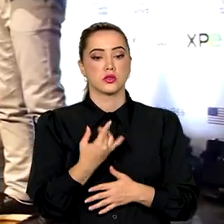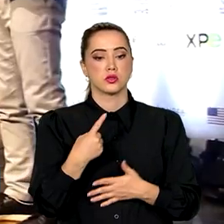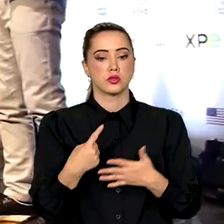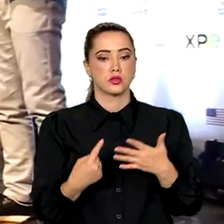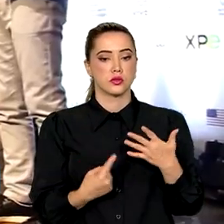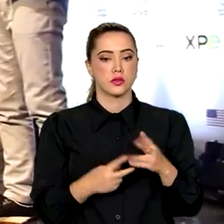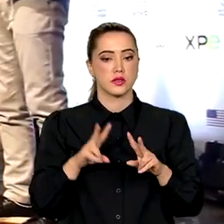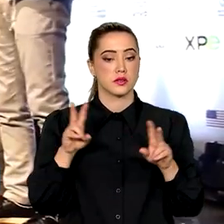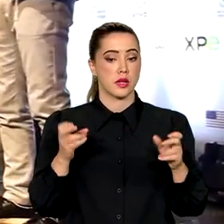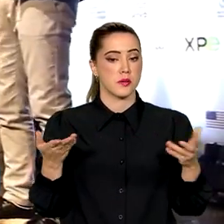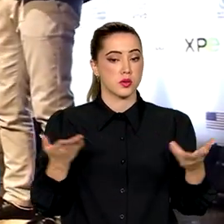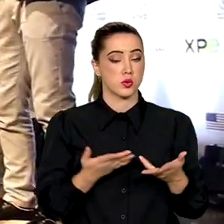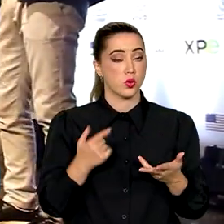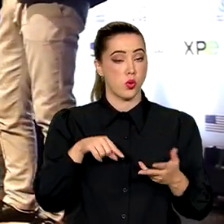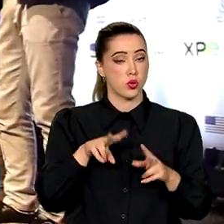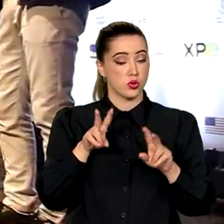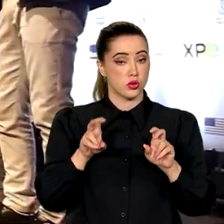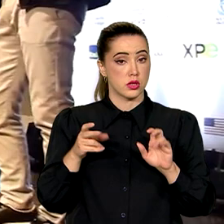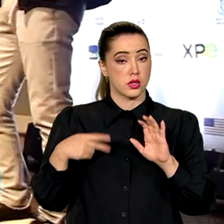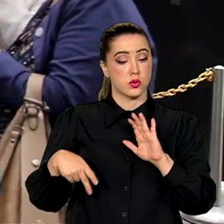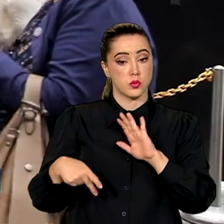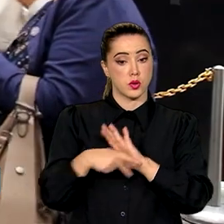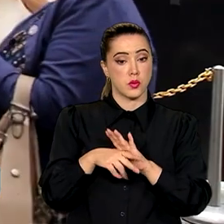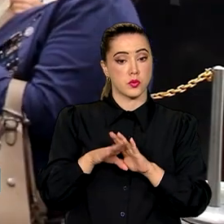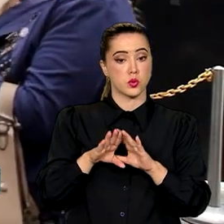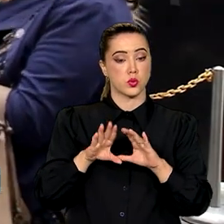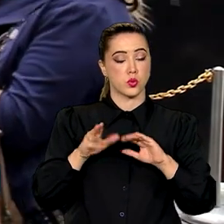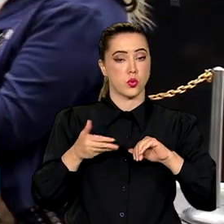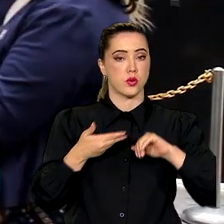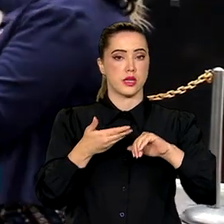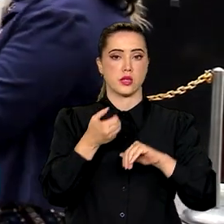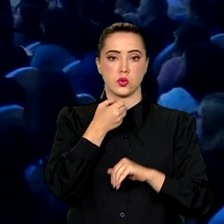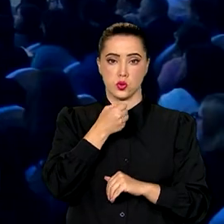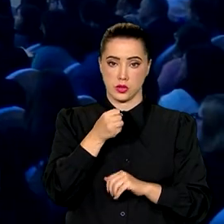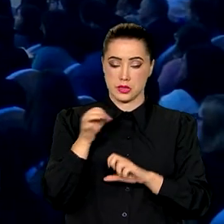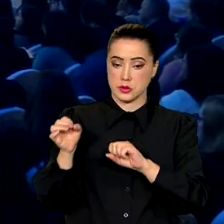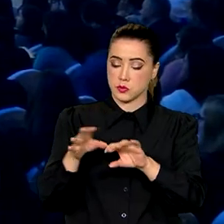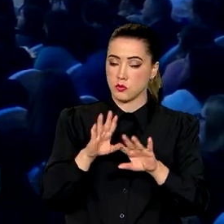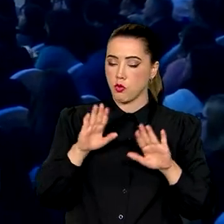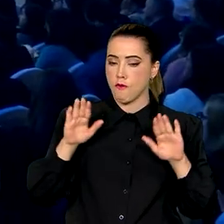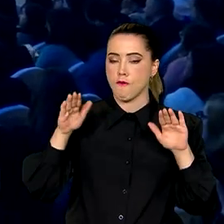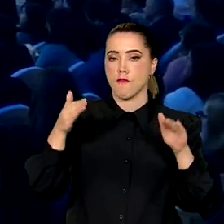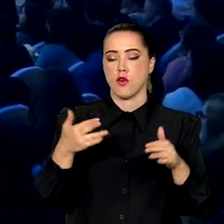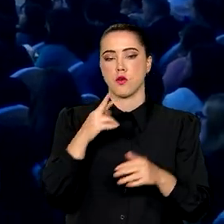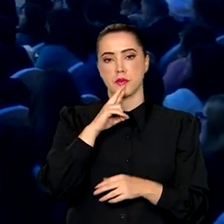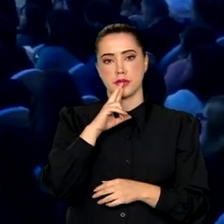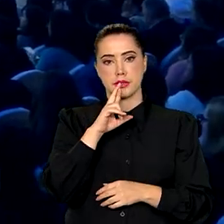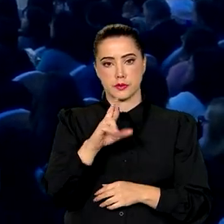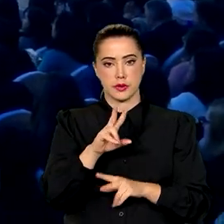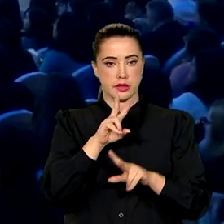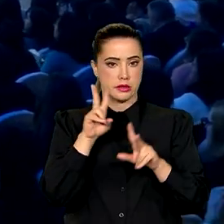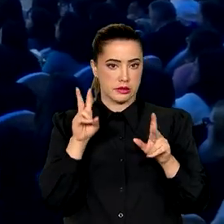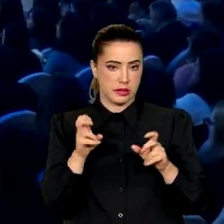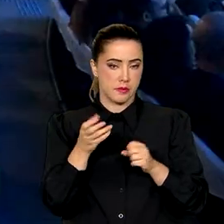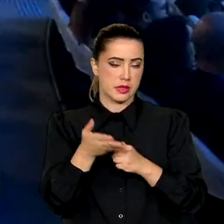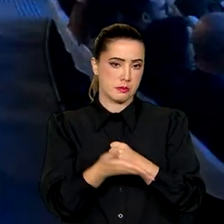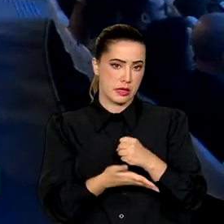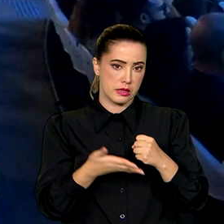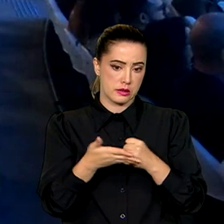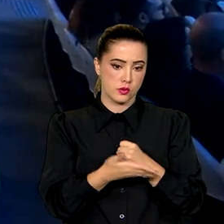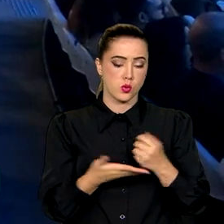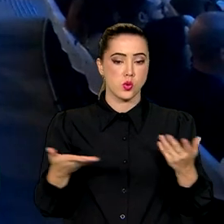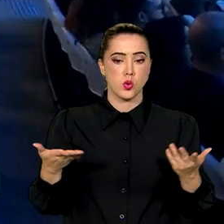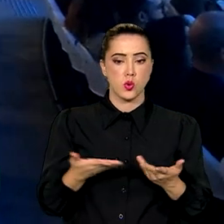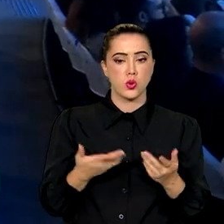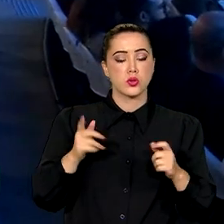diversas pautas dentro do tema do Congresso de Jornalismo e Educação. Tudo voltado para responder a questões essenciais no